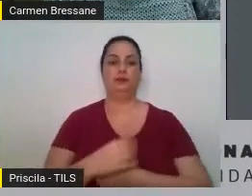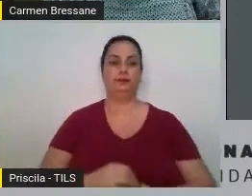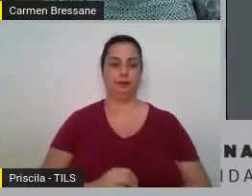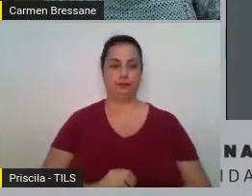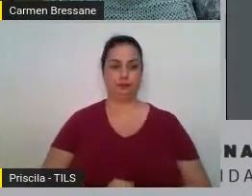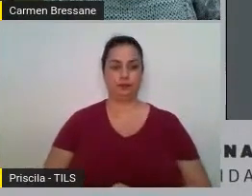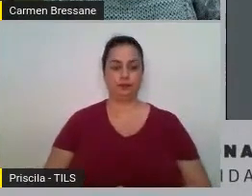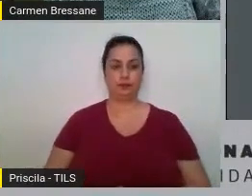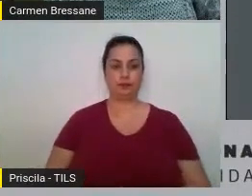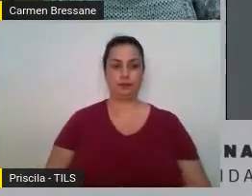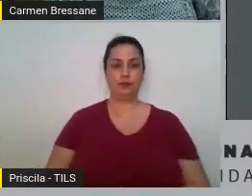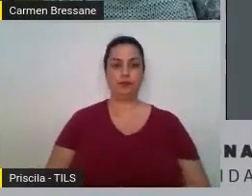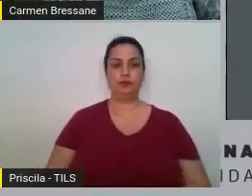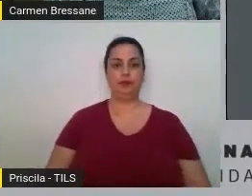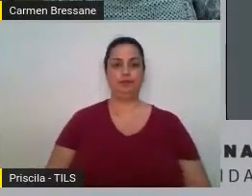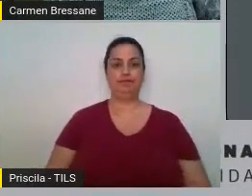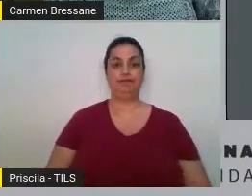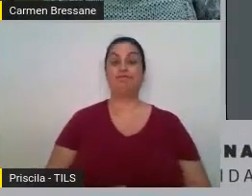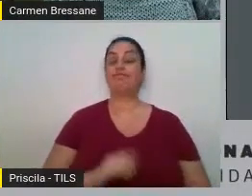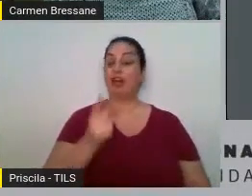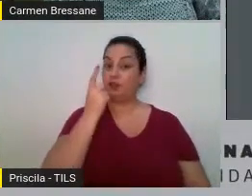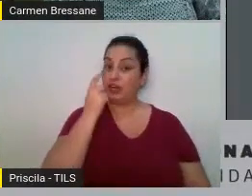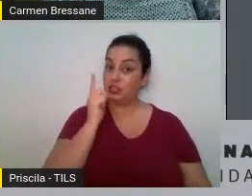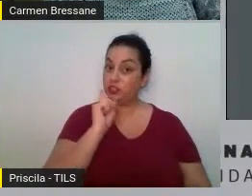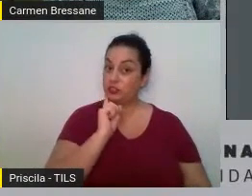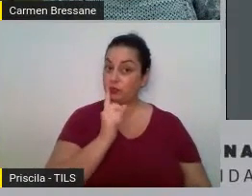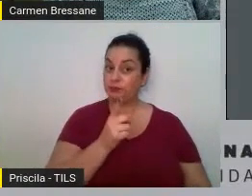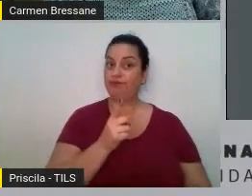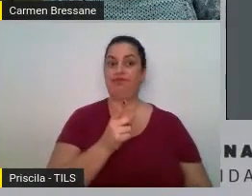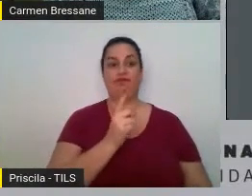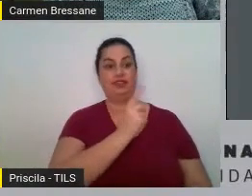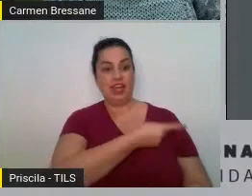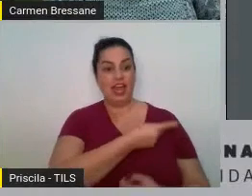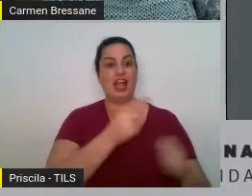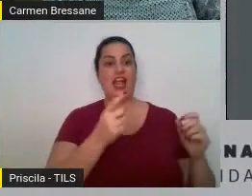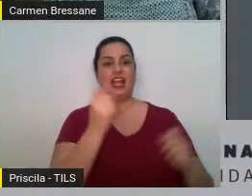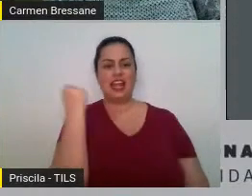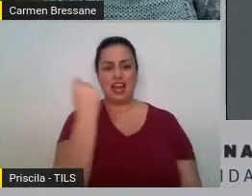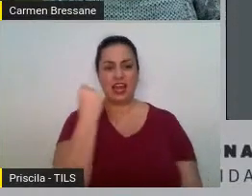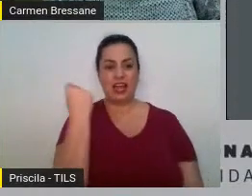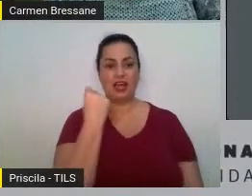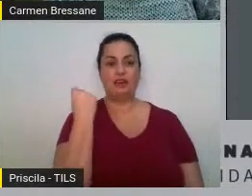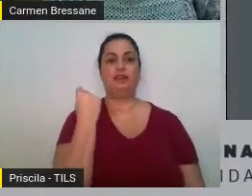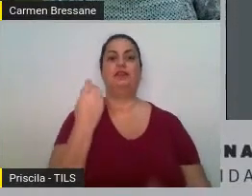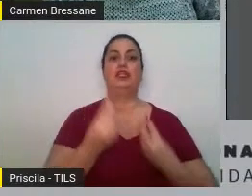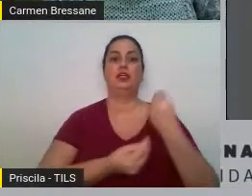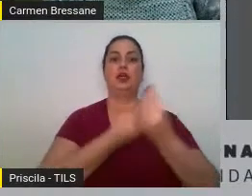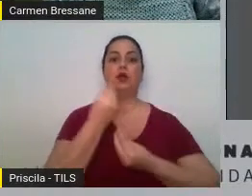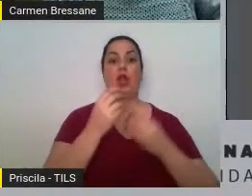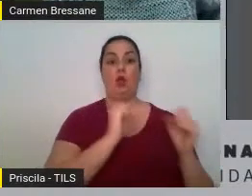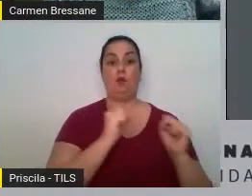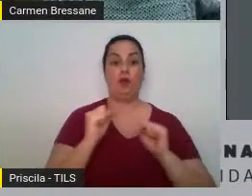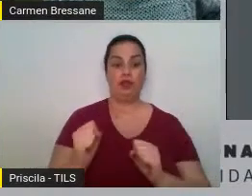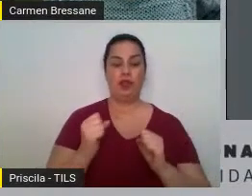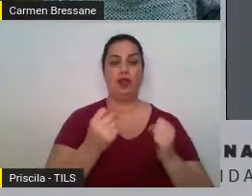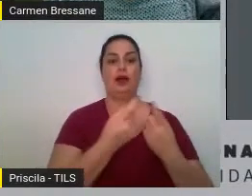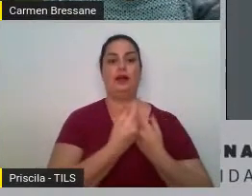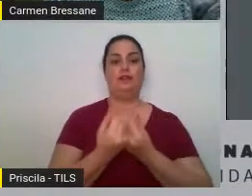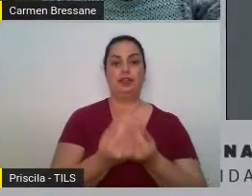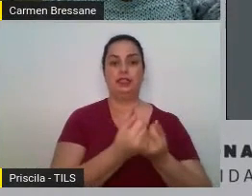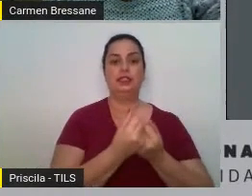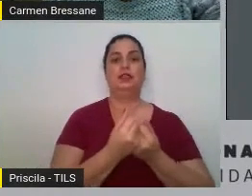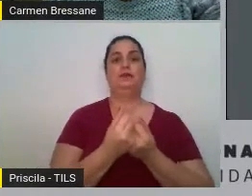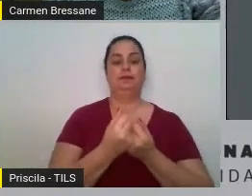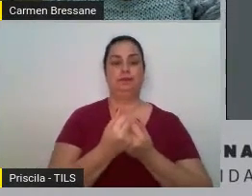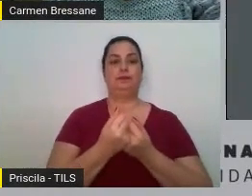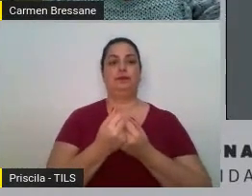olha que grave olha o poder do mercado financeiro quando foi aprovada a emenda 95 aquela PEC